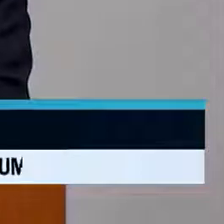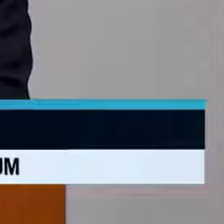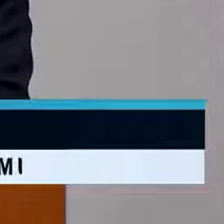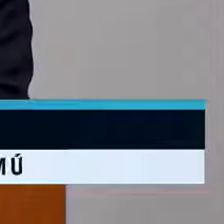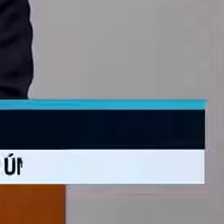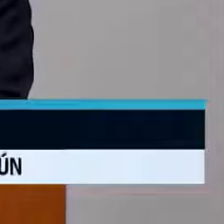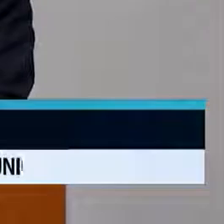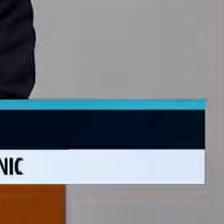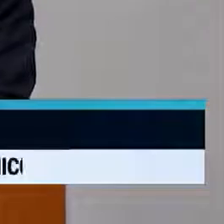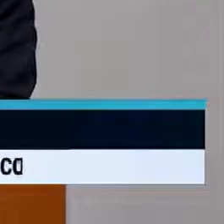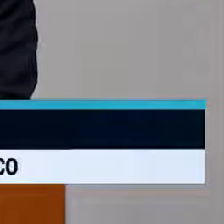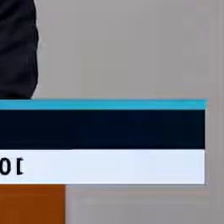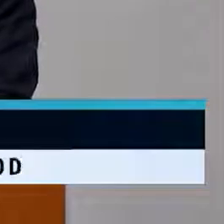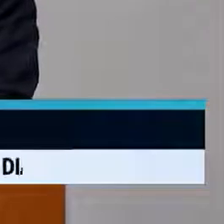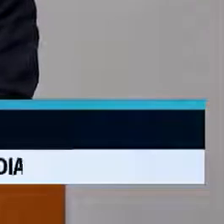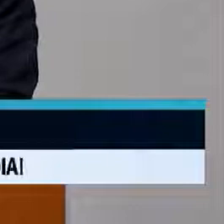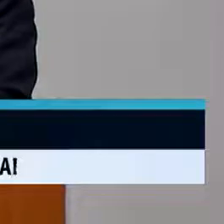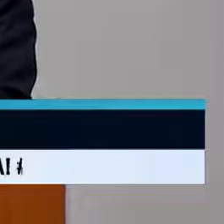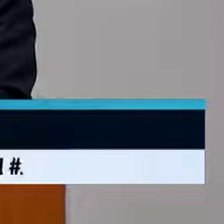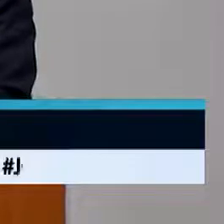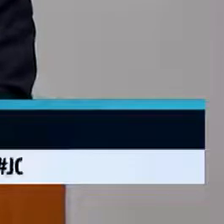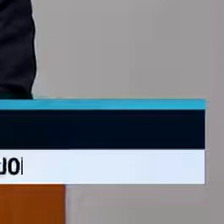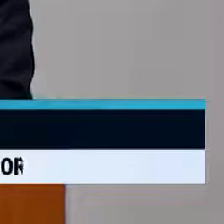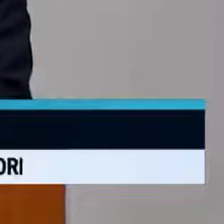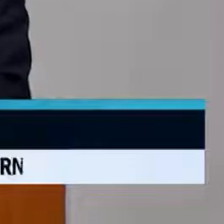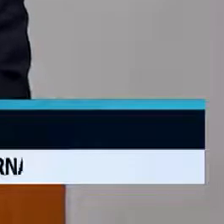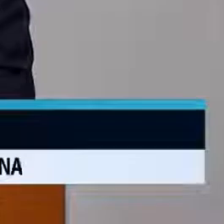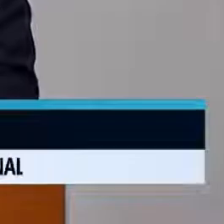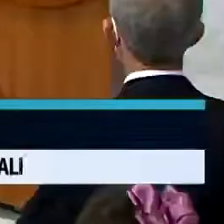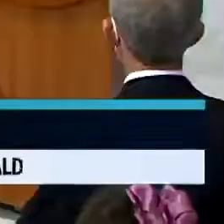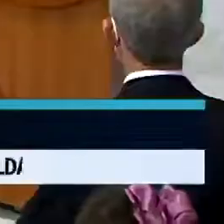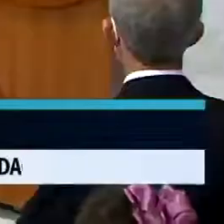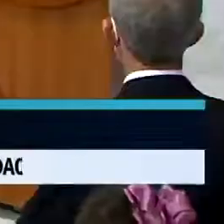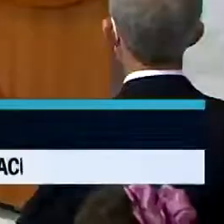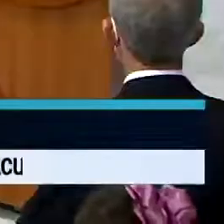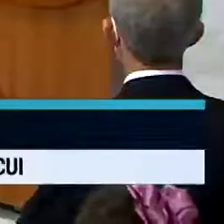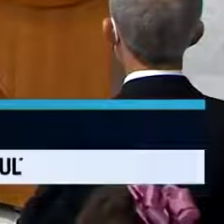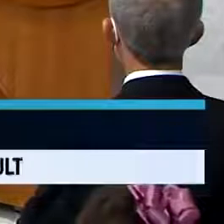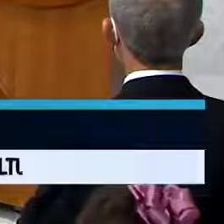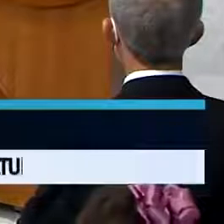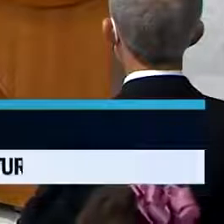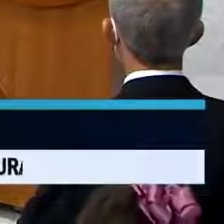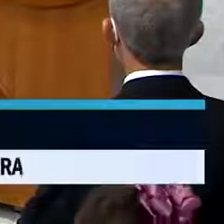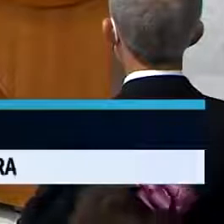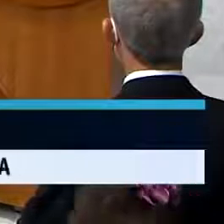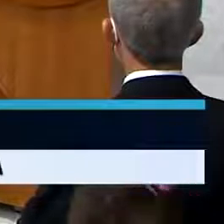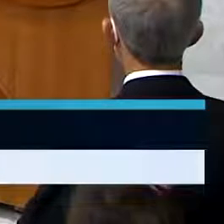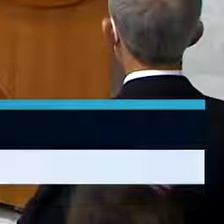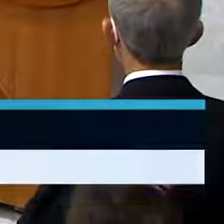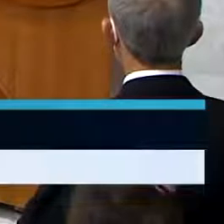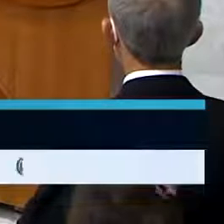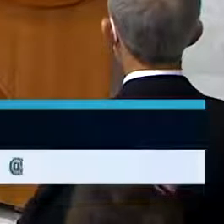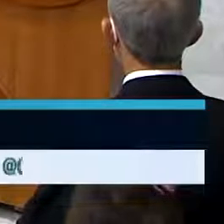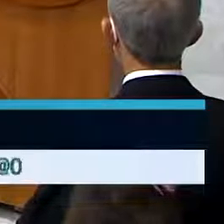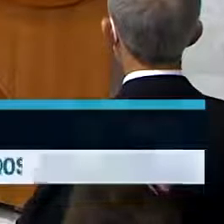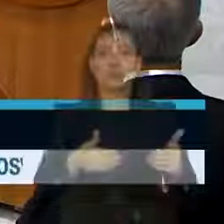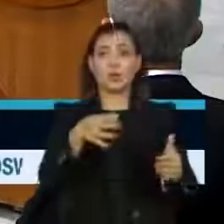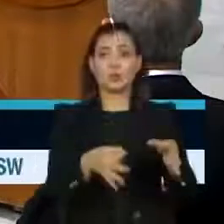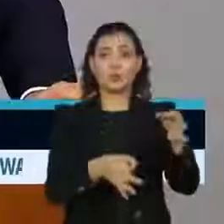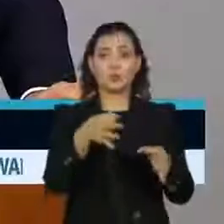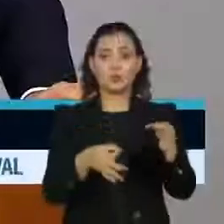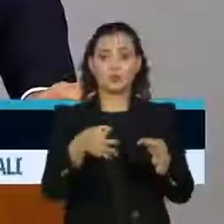todos um ir e vir sereno e pacífico. Contem com o Ministério da Justiça e Segurança Pública para dar essa